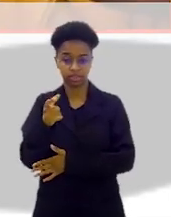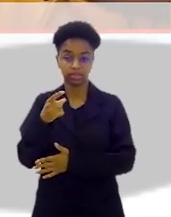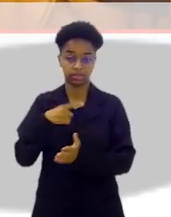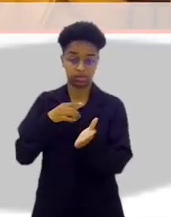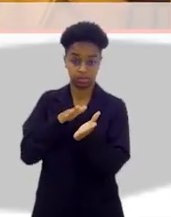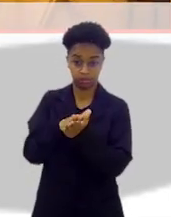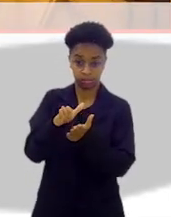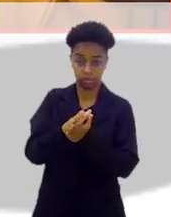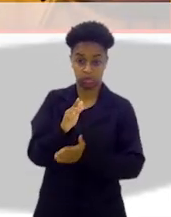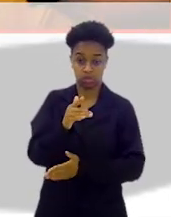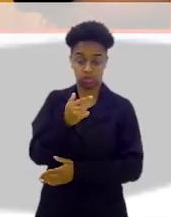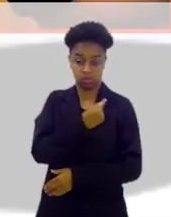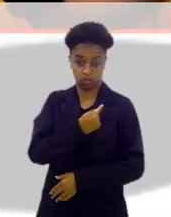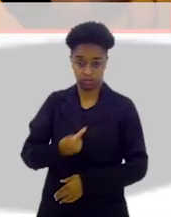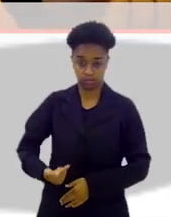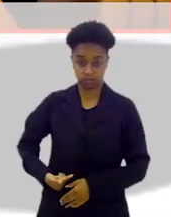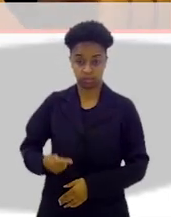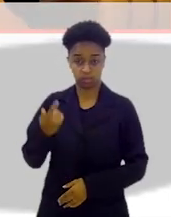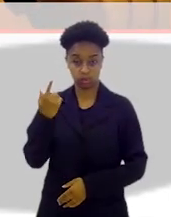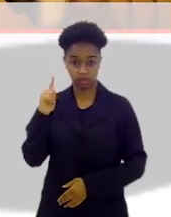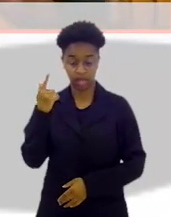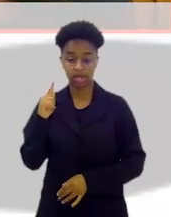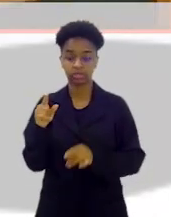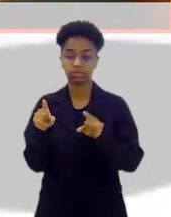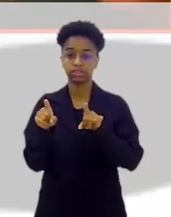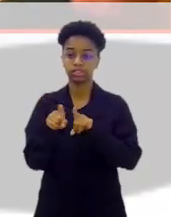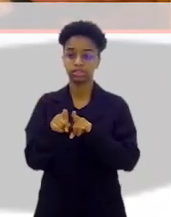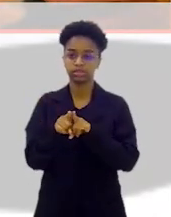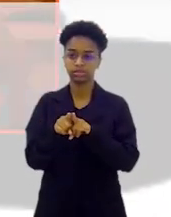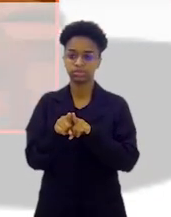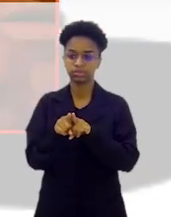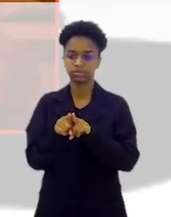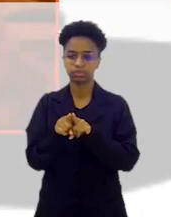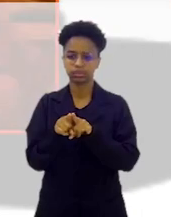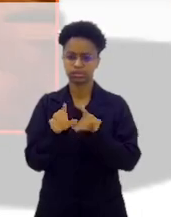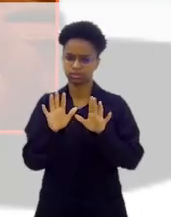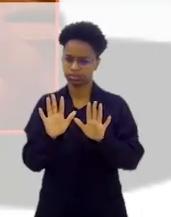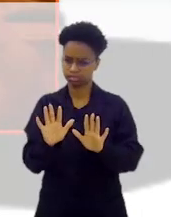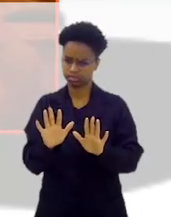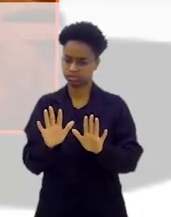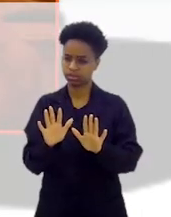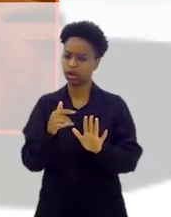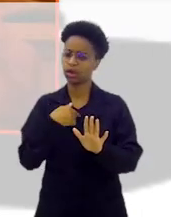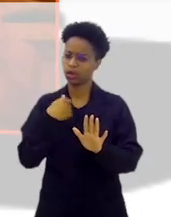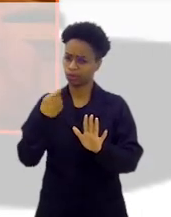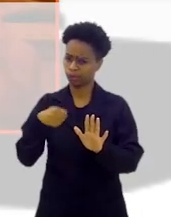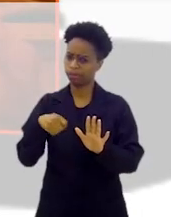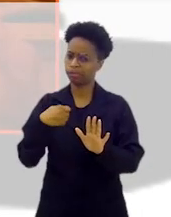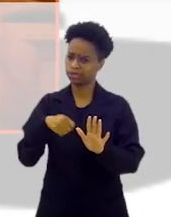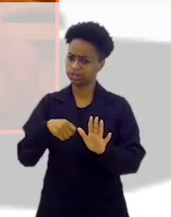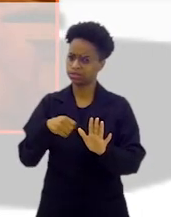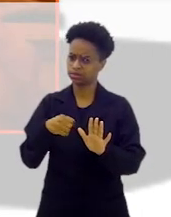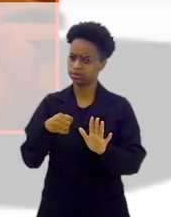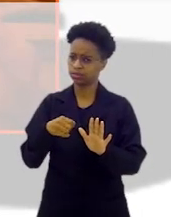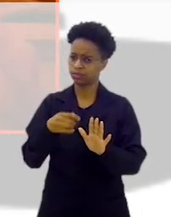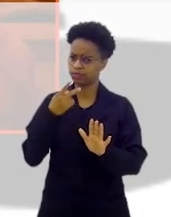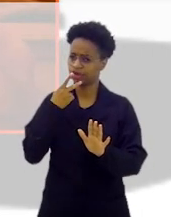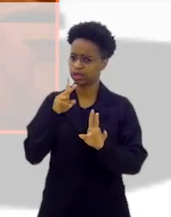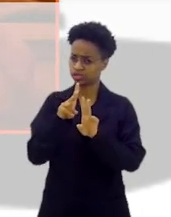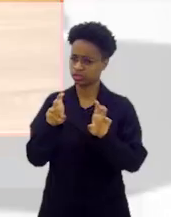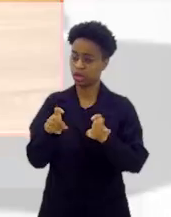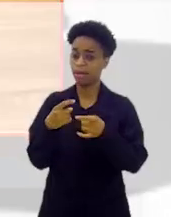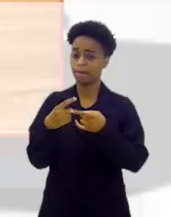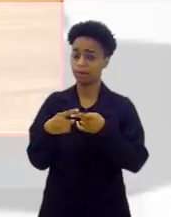publicado pelo governo do estado de Goiás. Depois, esse aqui é Só um minutinho que eu tenho que fazer a remarcação disso.